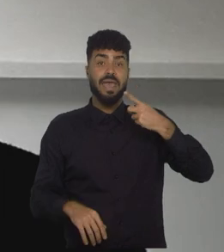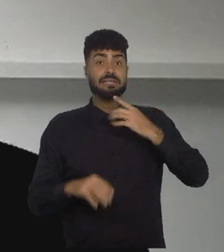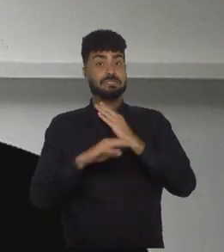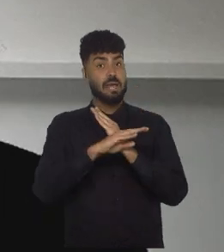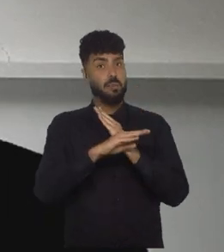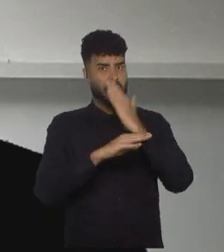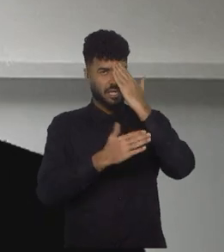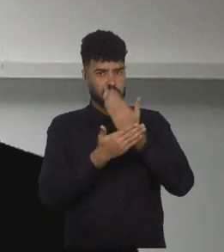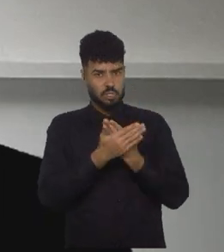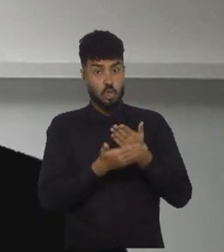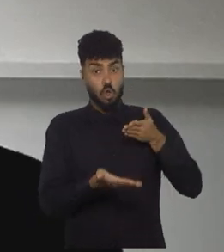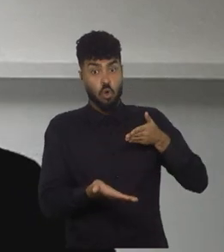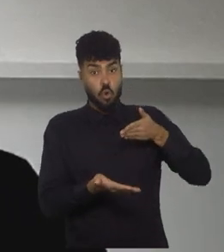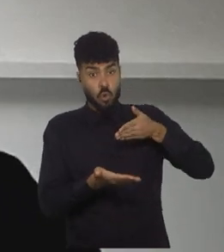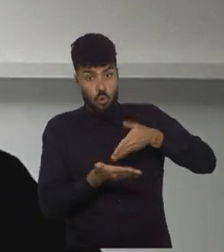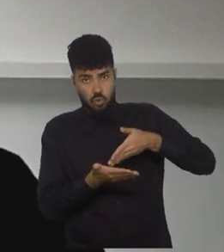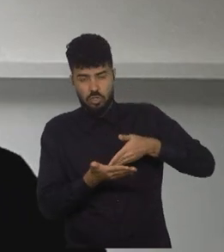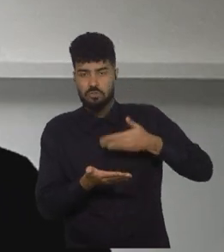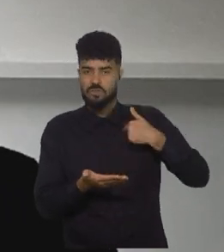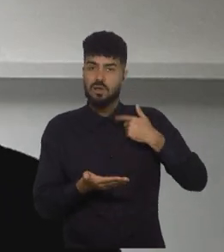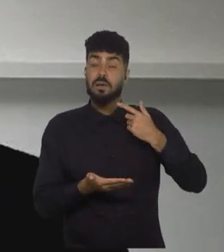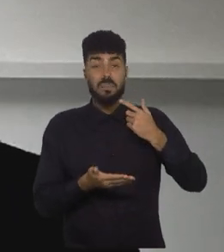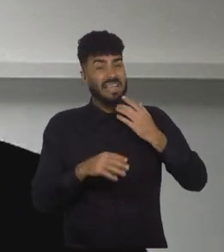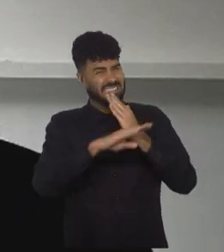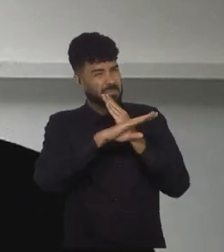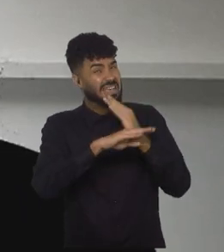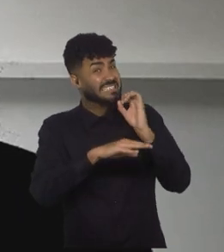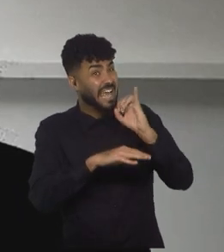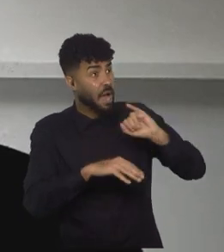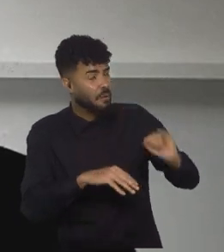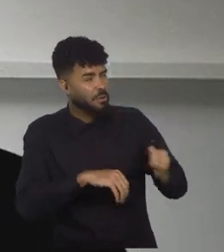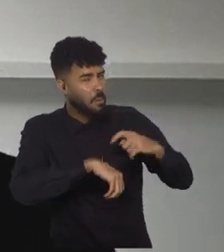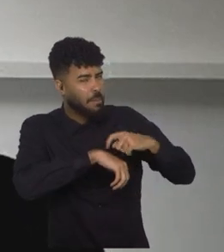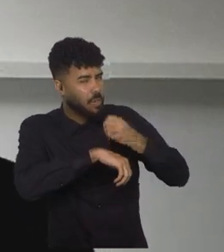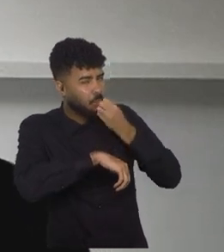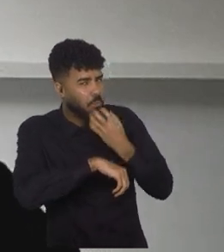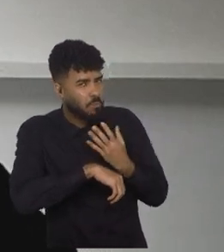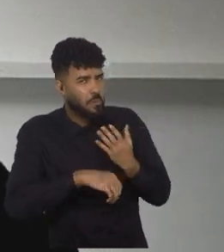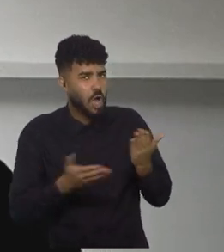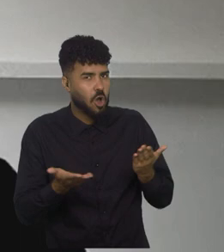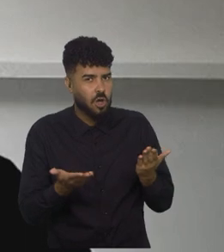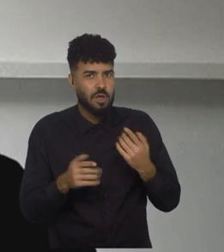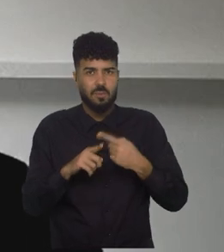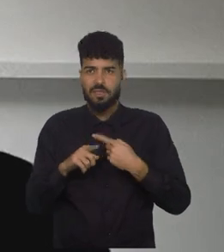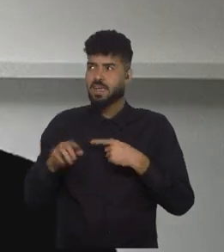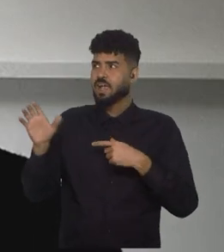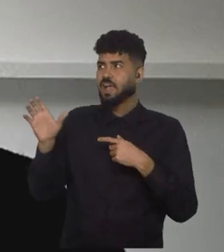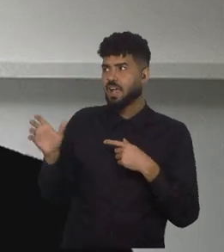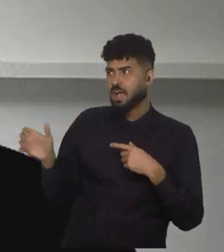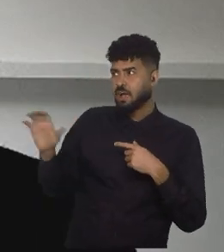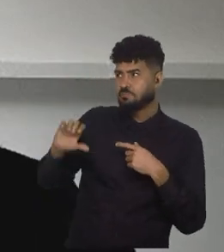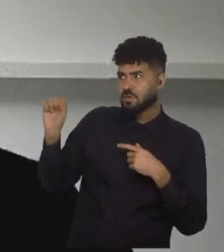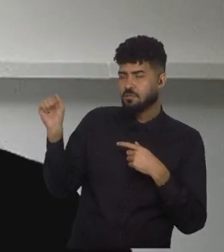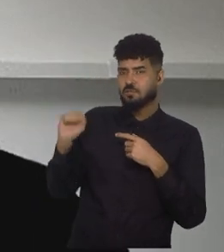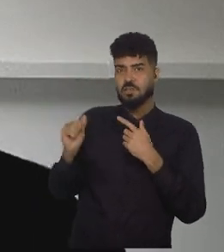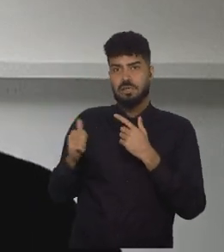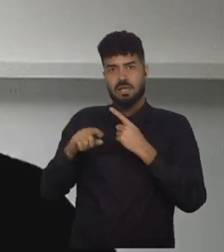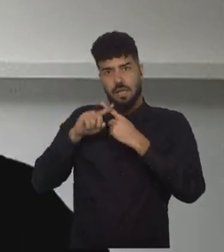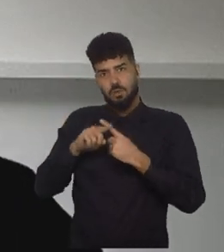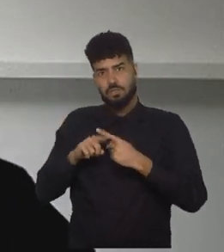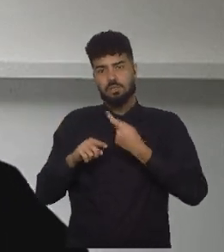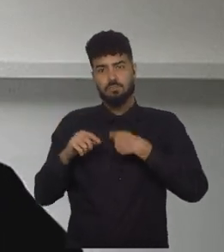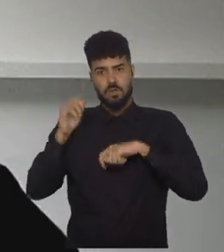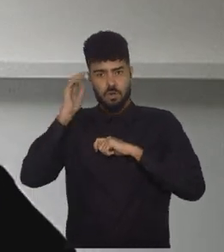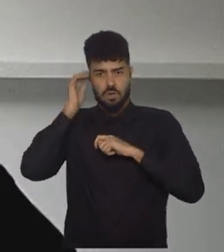colocação, principalmente se souber aproveitar o bom momento da Rita Kundanange, fez um bom campeonato espanhol